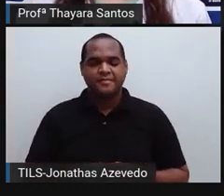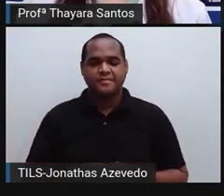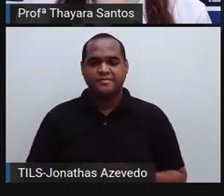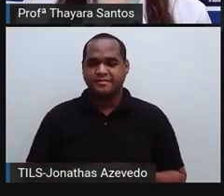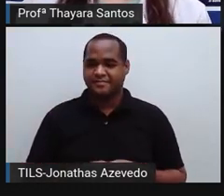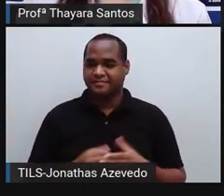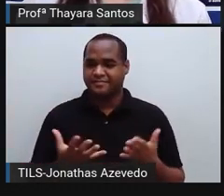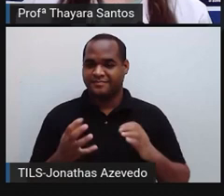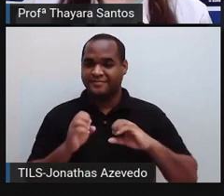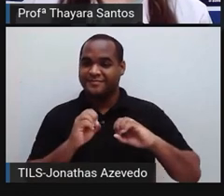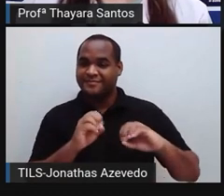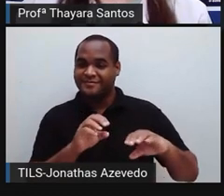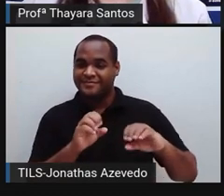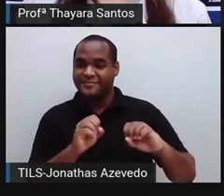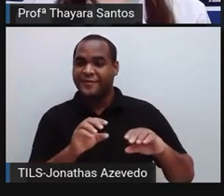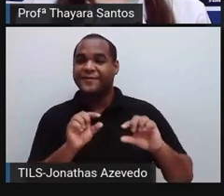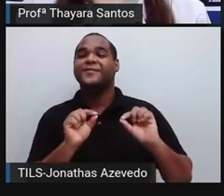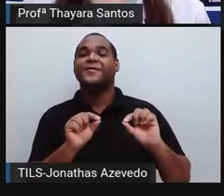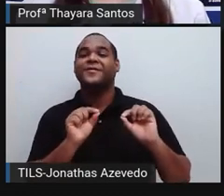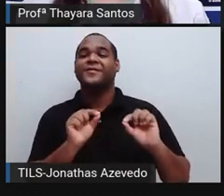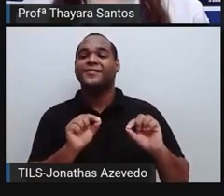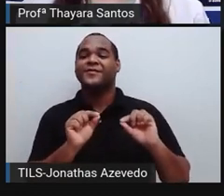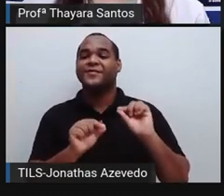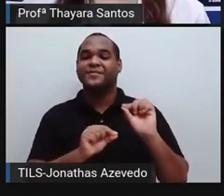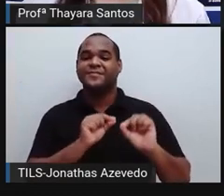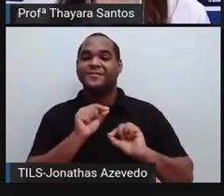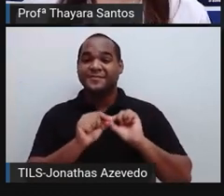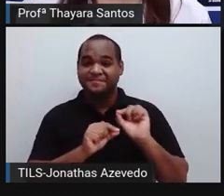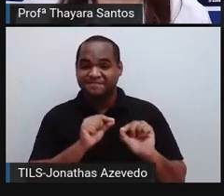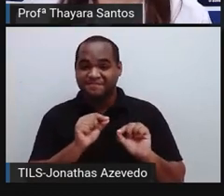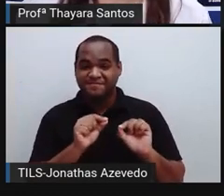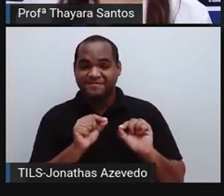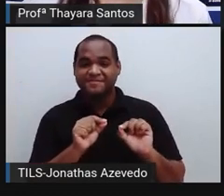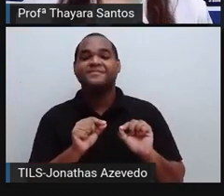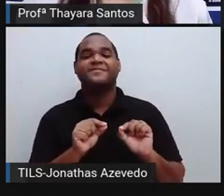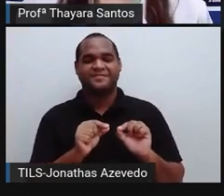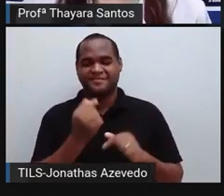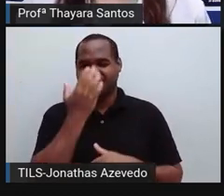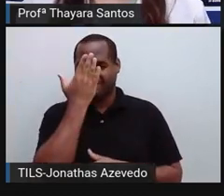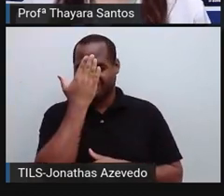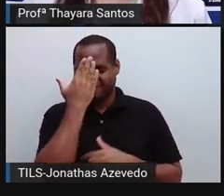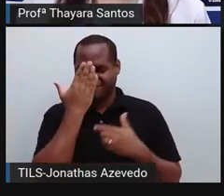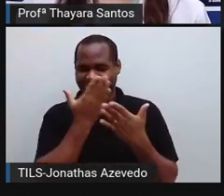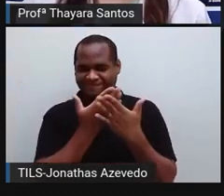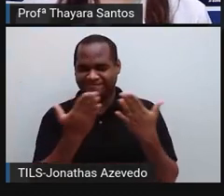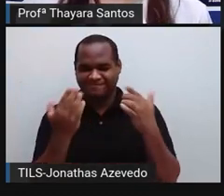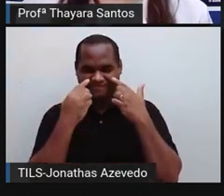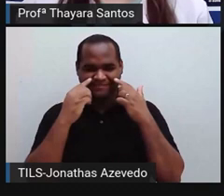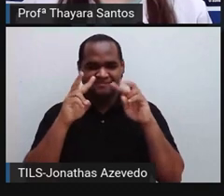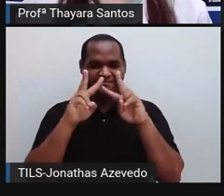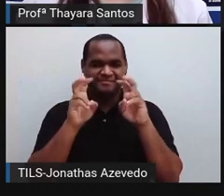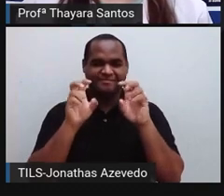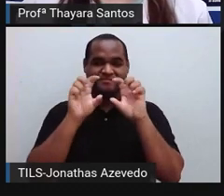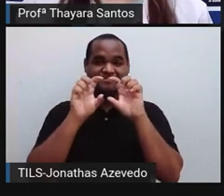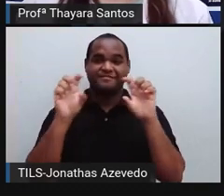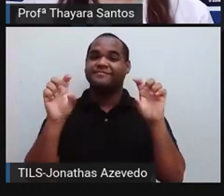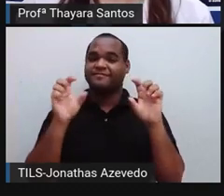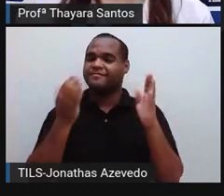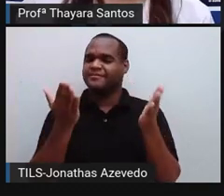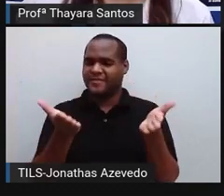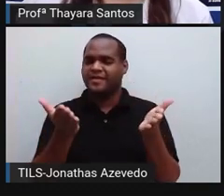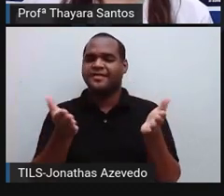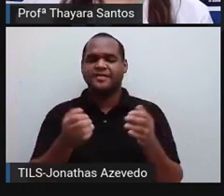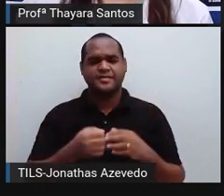E na aula de hoje nós vamos estudar sobre... Eu sei que muita gente já viu o tema que estava lá no primeiro slide,